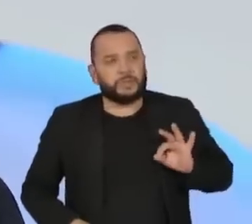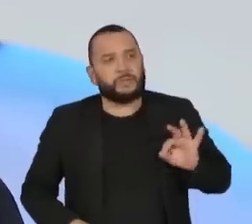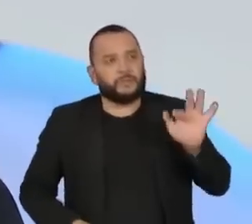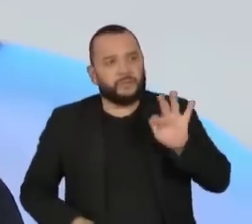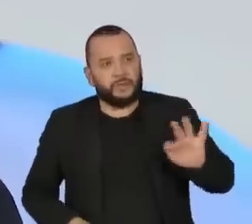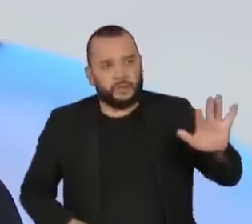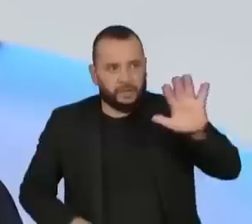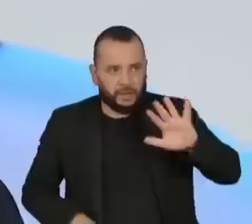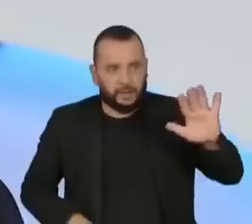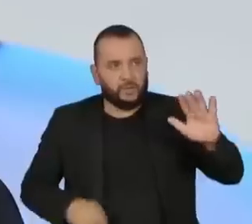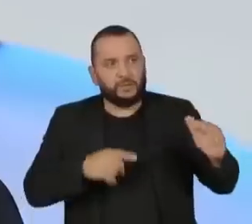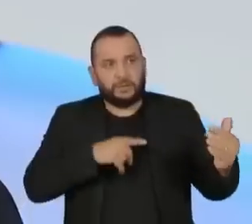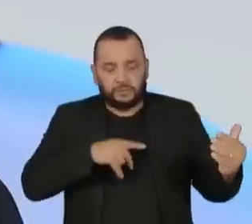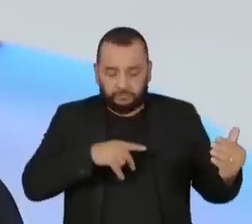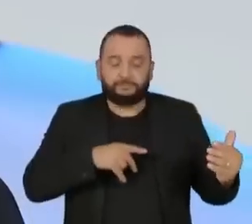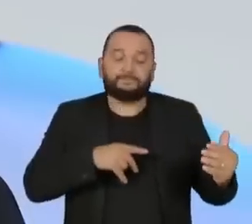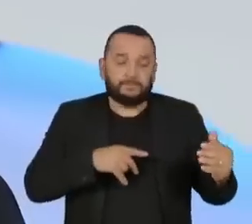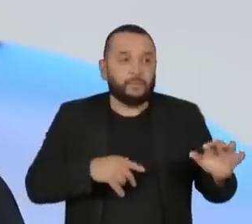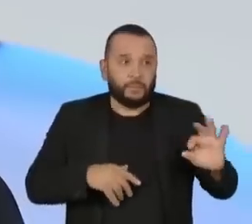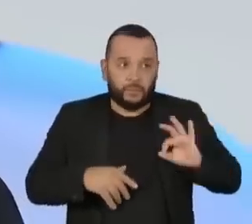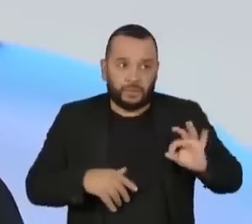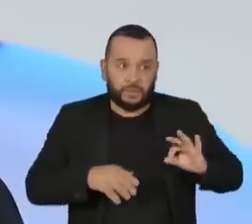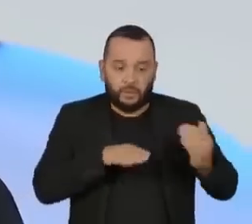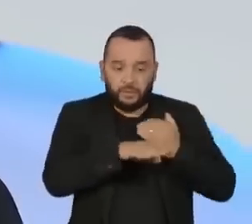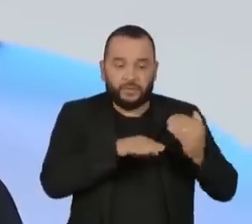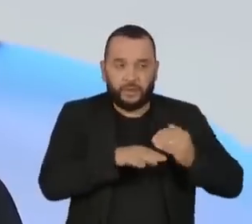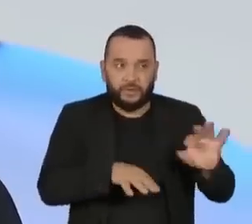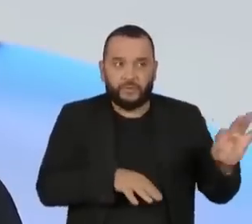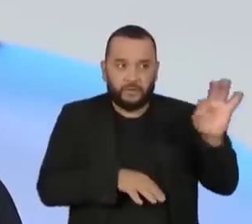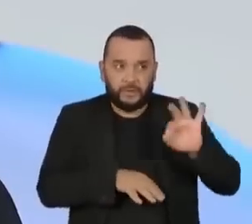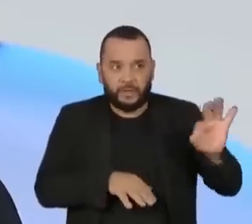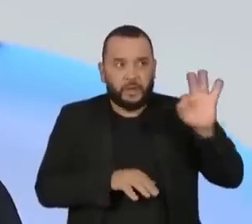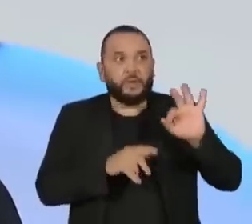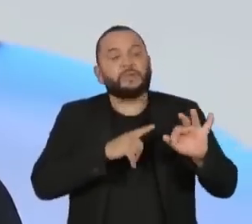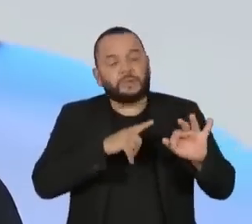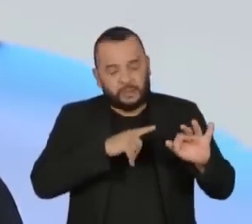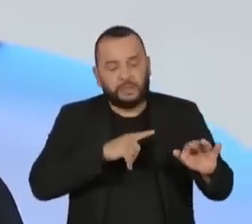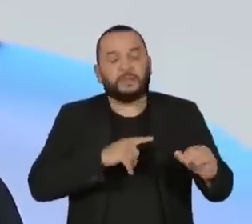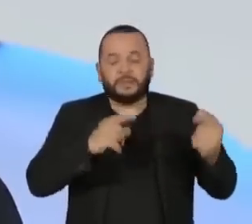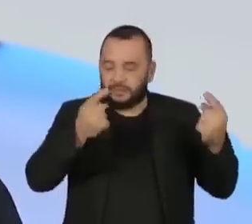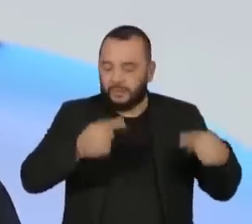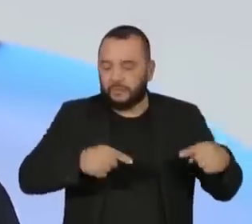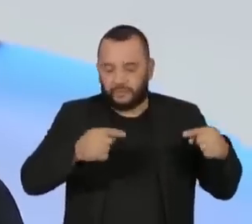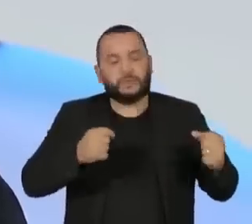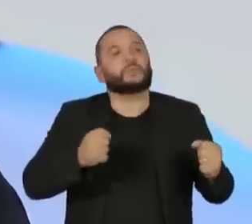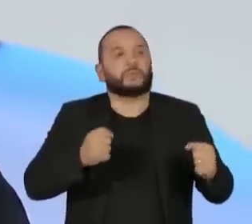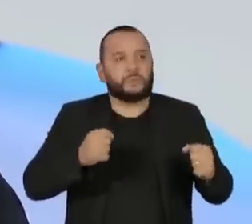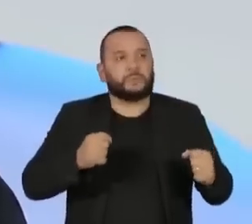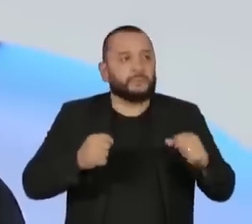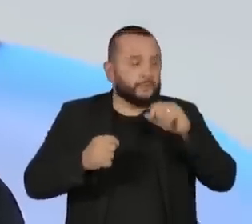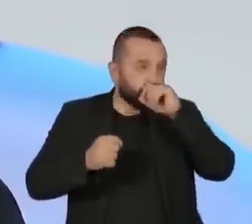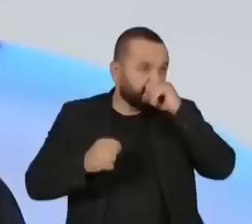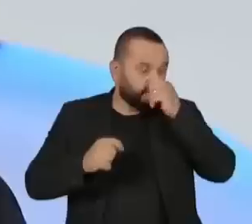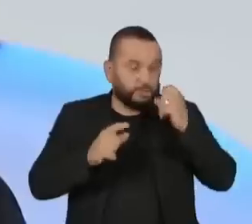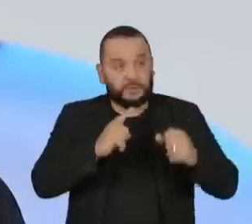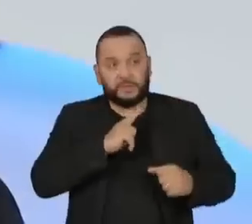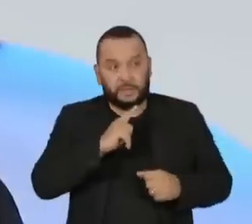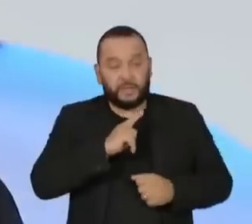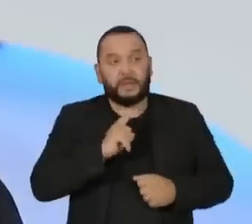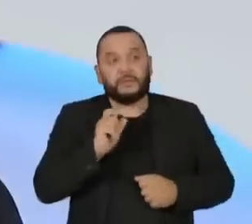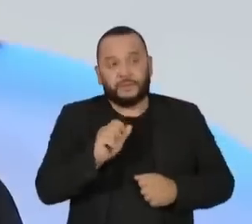um grande desafio que será enfrentado. Nós tivemos, em 48 horas, padrões de atuação